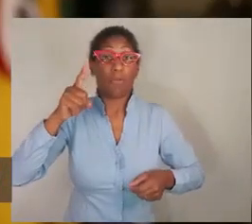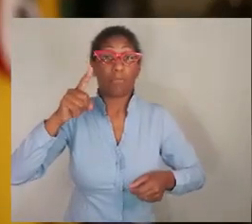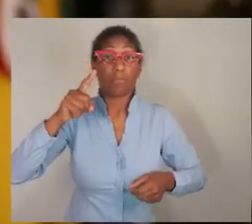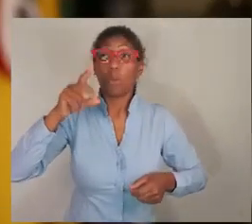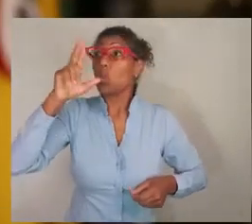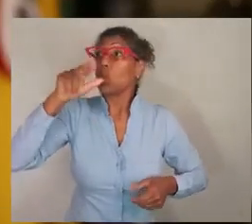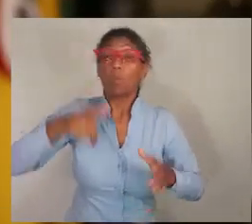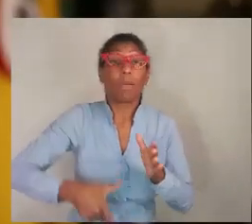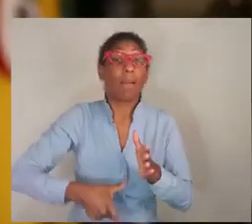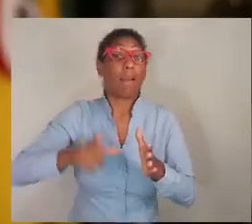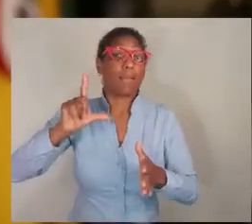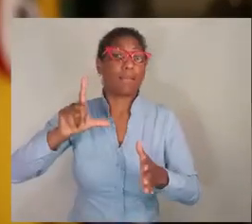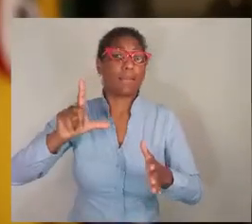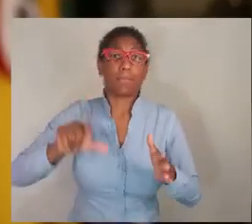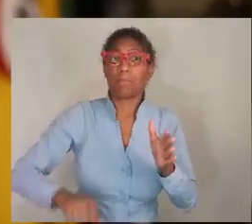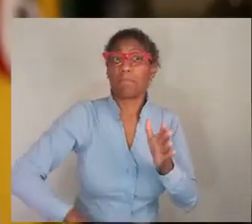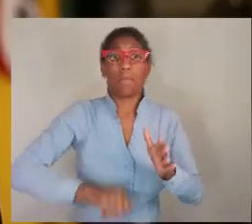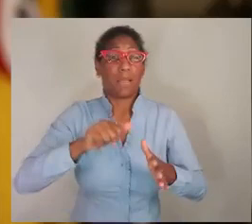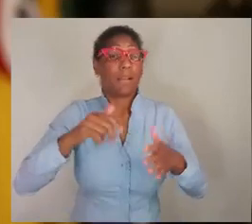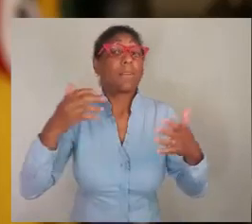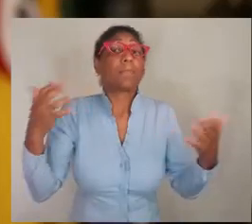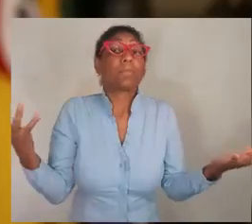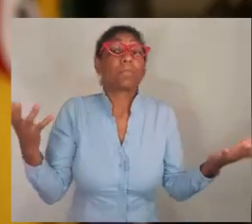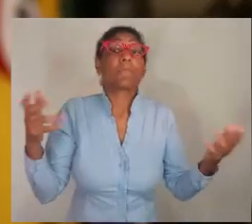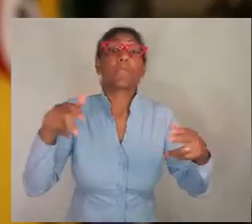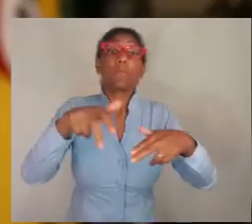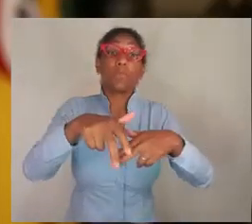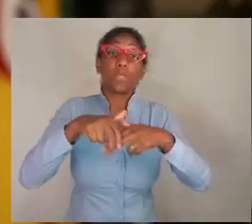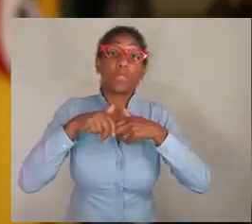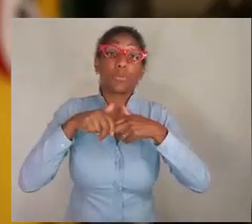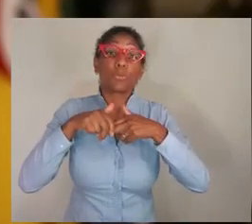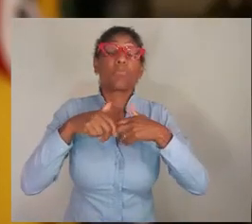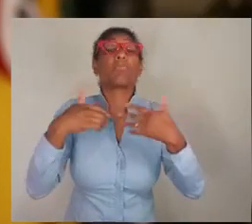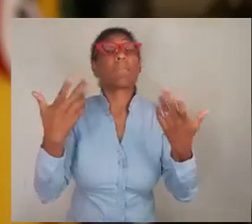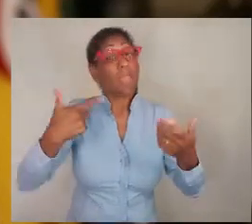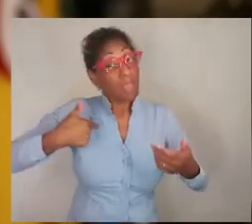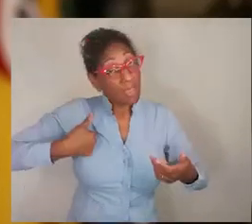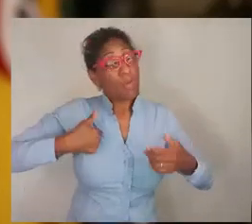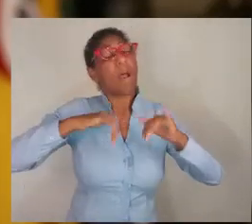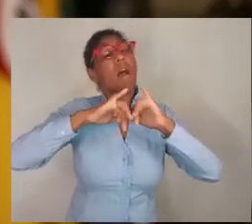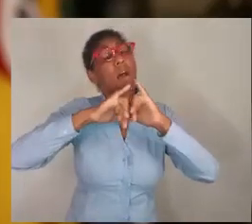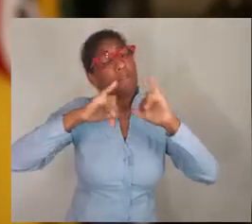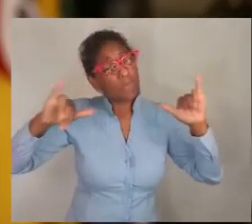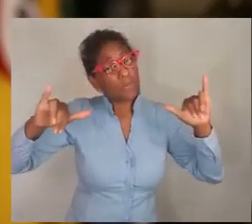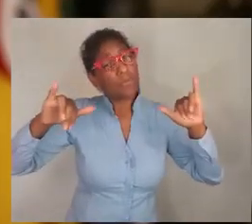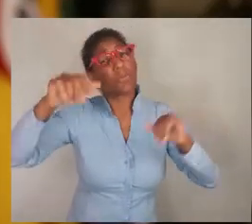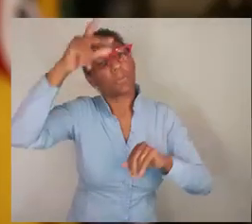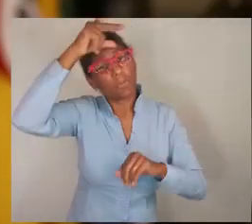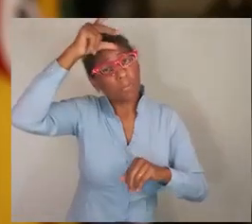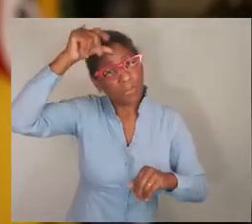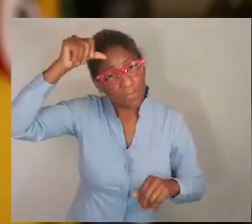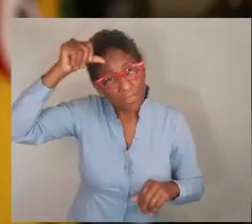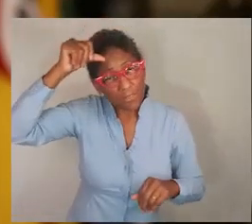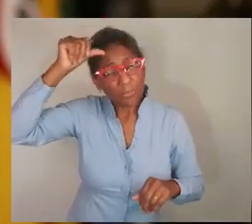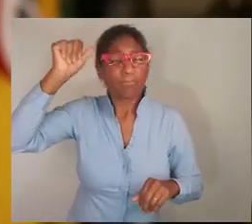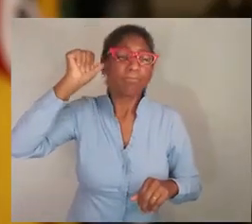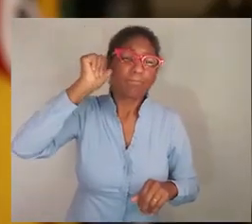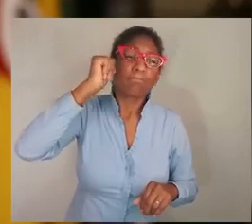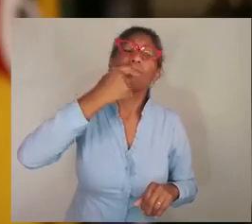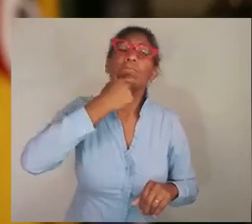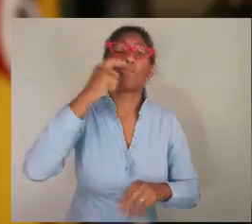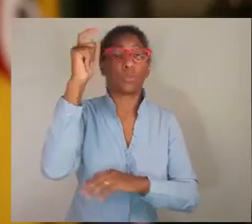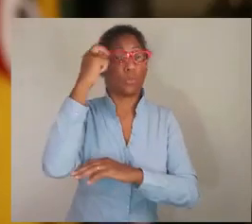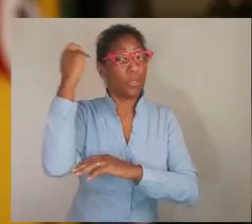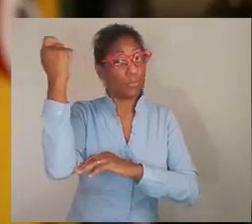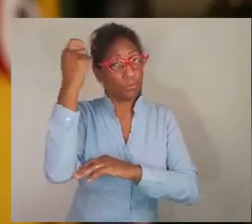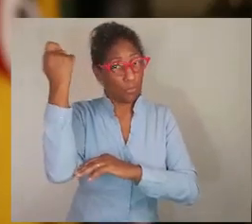internações como nós estamos observando nesse momento. Por isso, fica o meu apelo aos prefeitos e